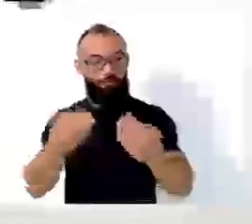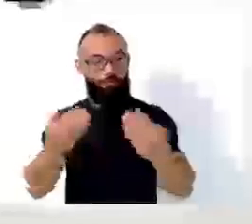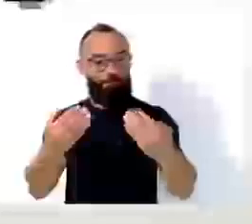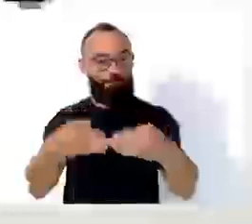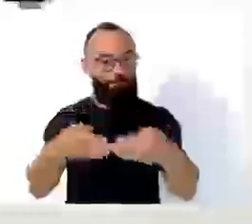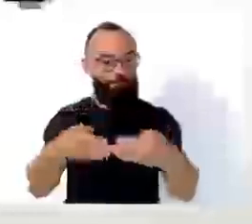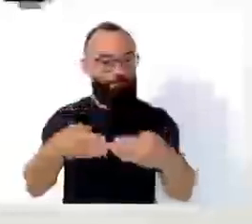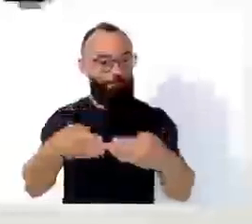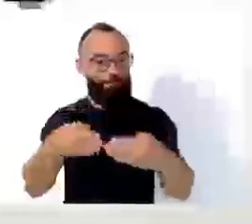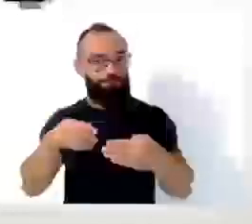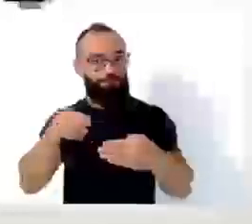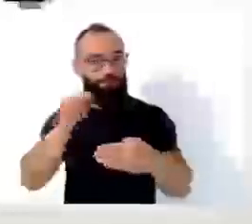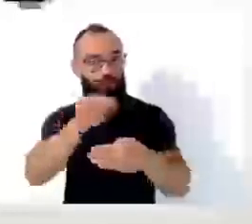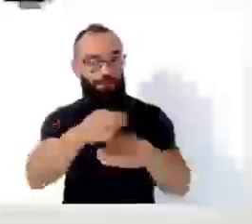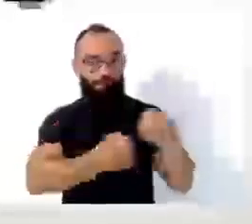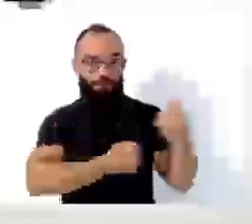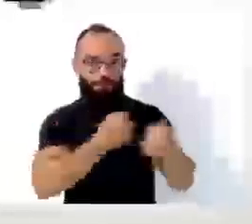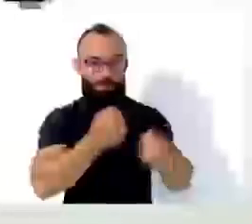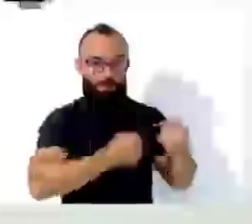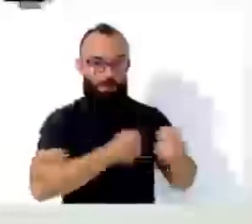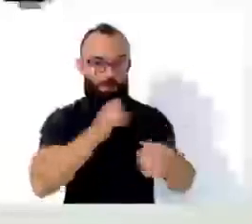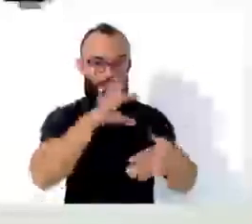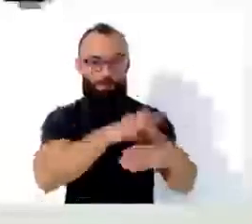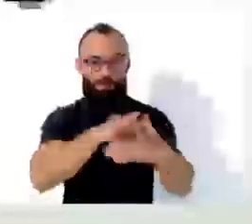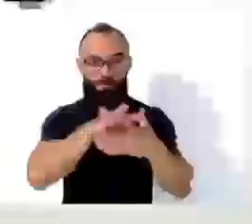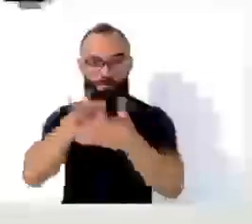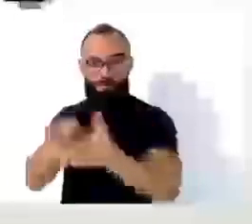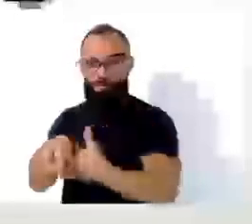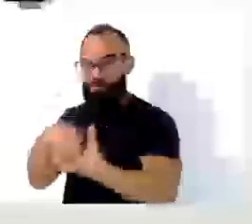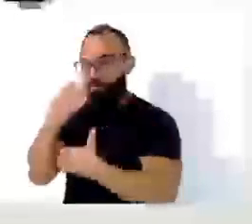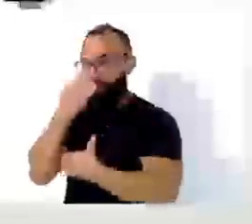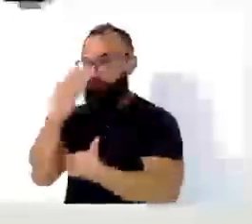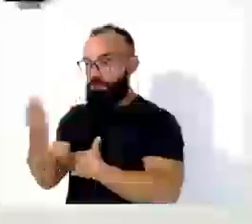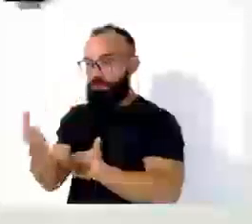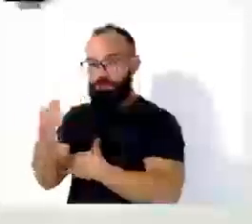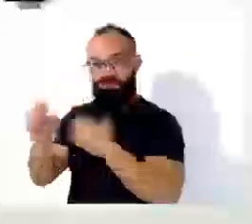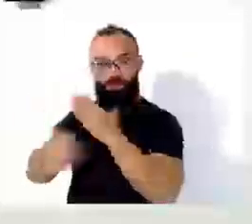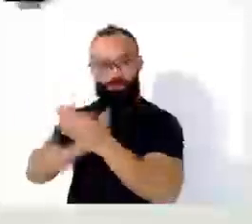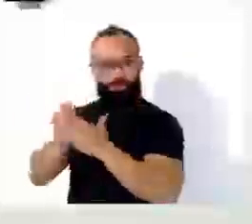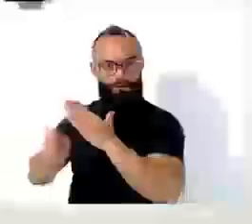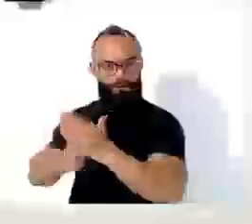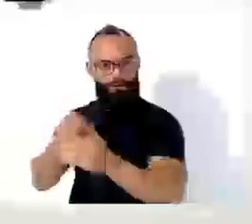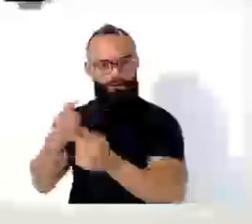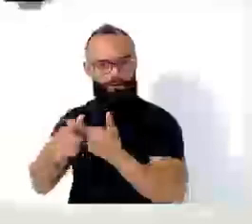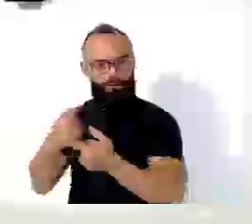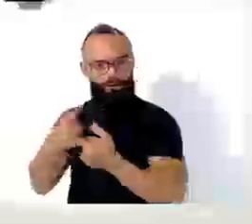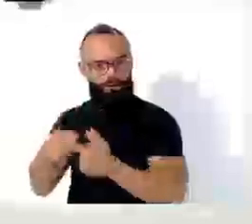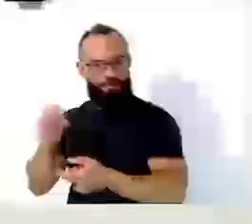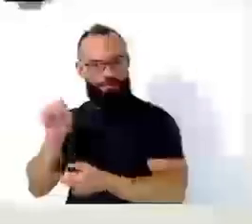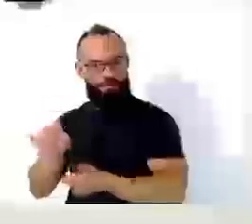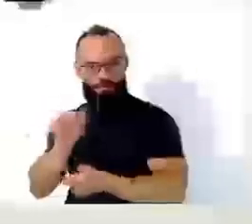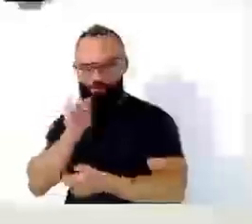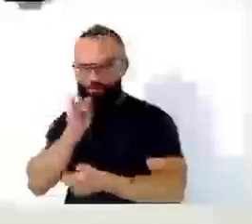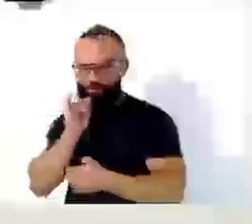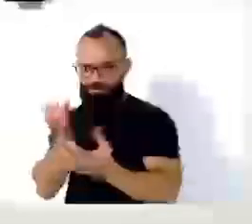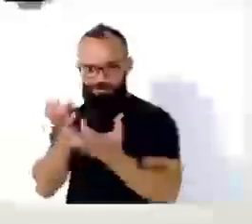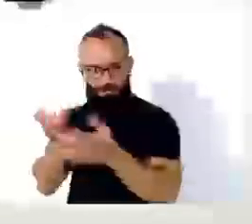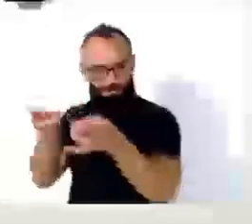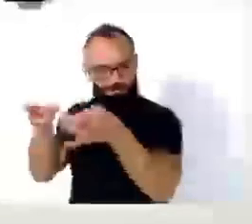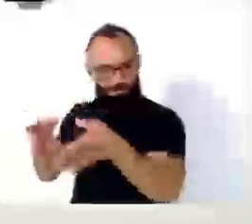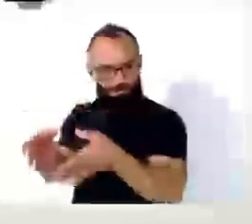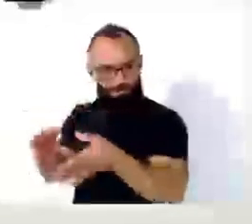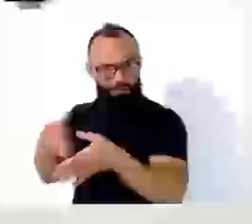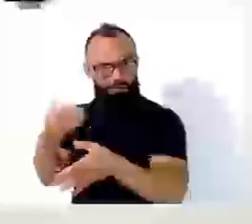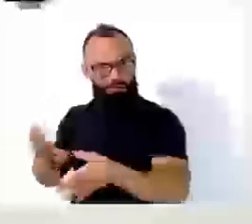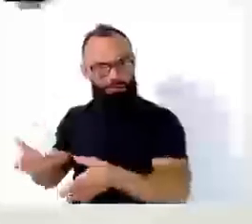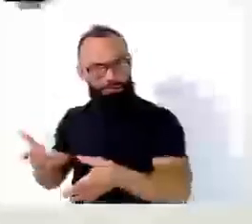pegar essas carcaças de carro e entregar lá na frente da empresa. Porque, se eles não querem na frente da empresa deles, os nossos munícipes, nós